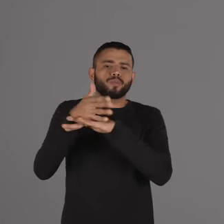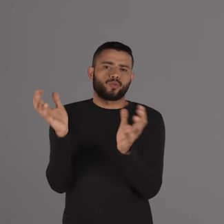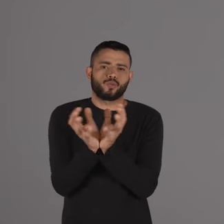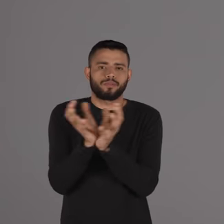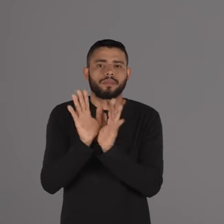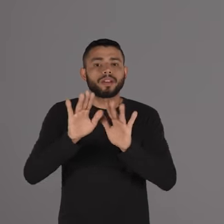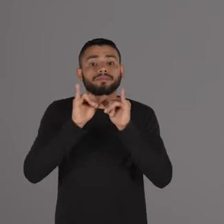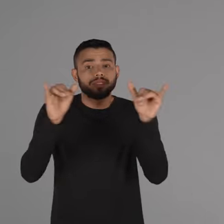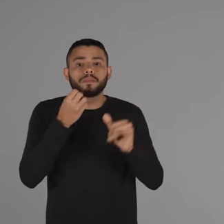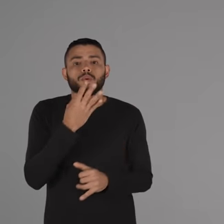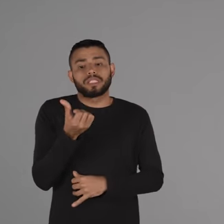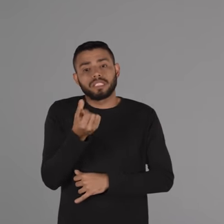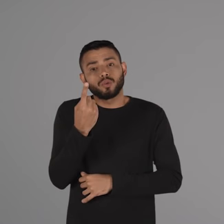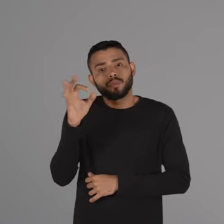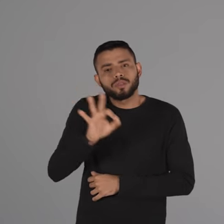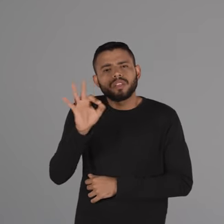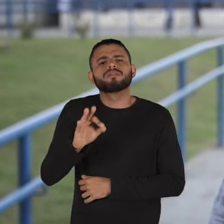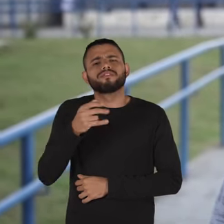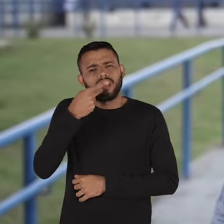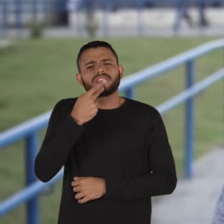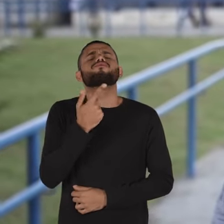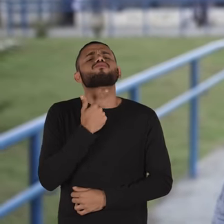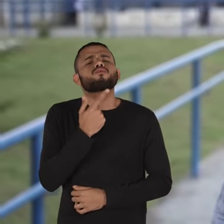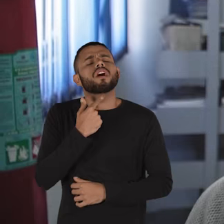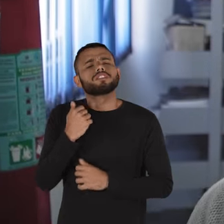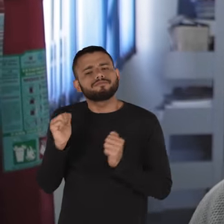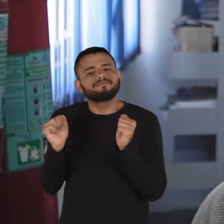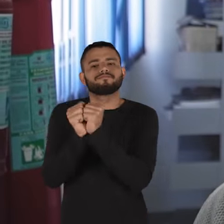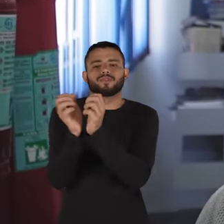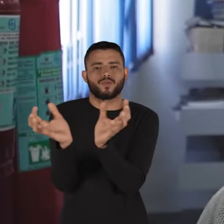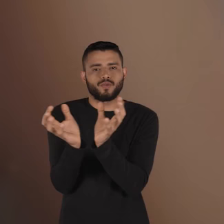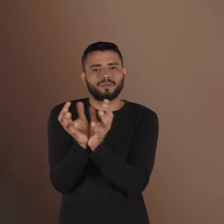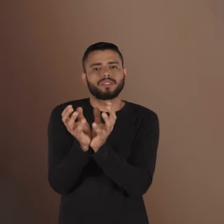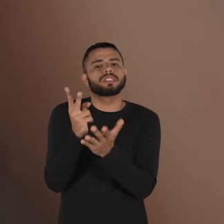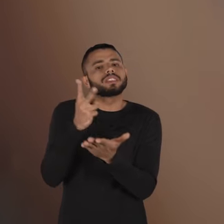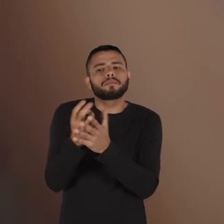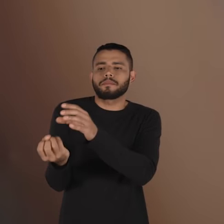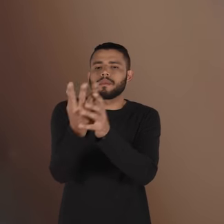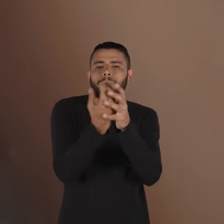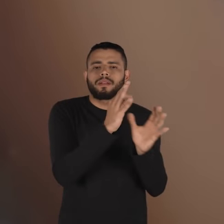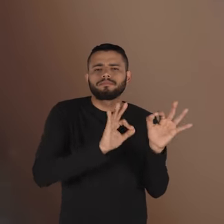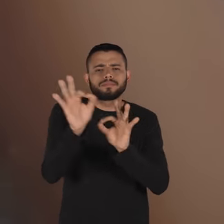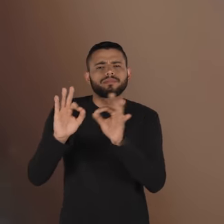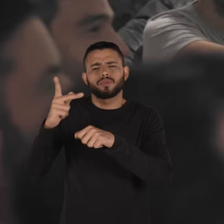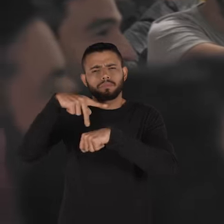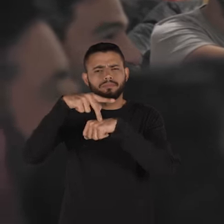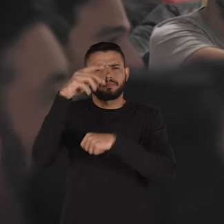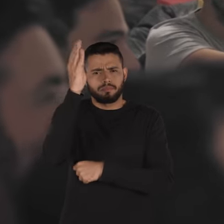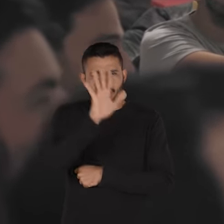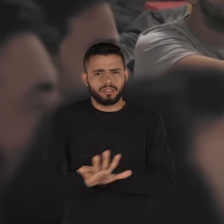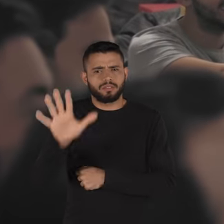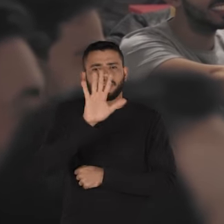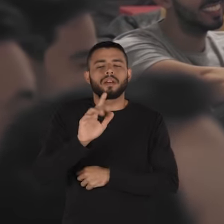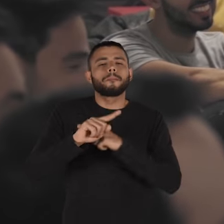a boa notícia é que 61% deles afirma ter vontade de se juntar a um cada vez mais iniciativas estão surgindo pelo país